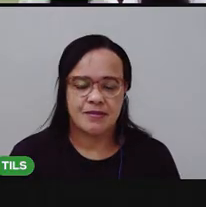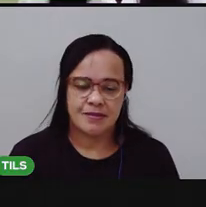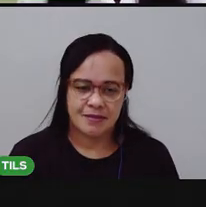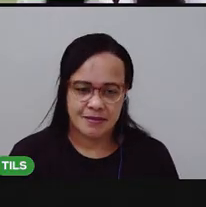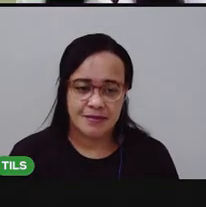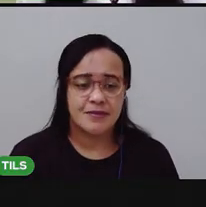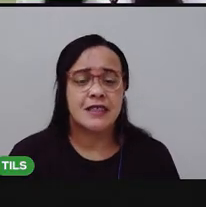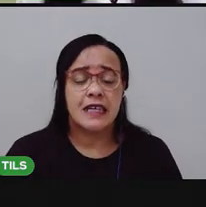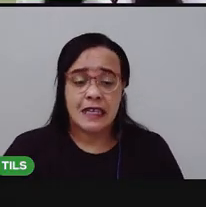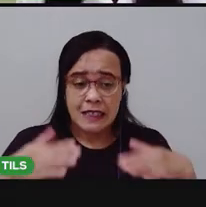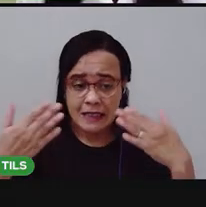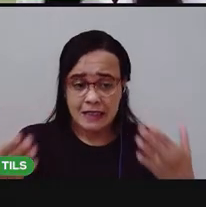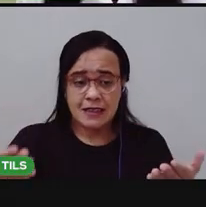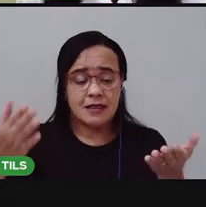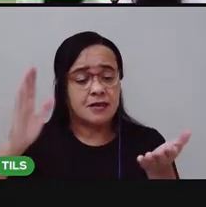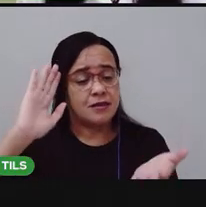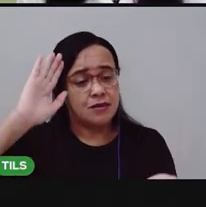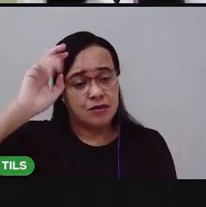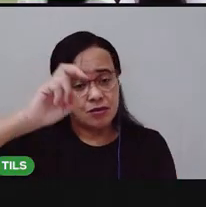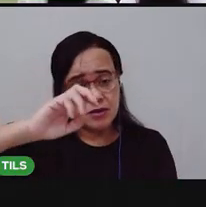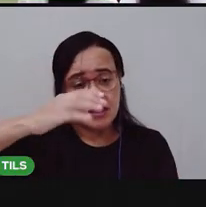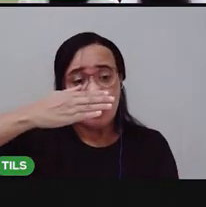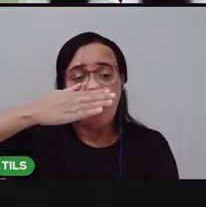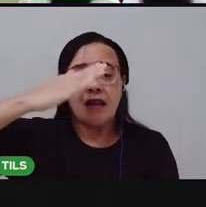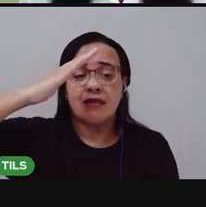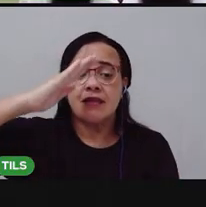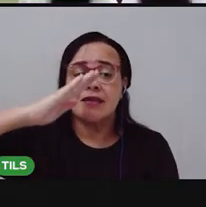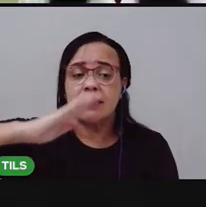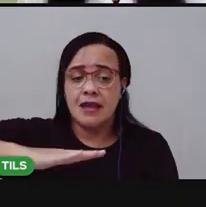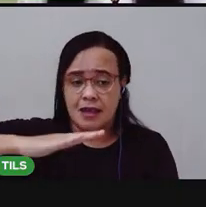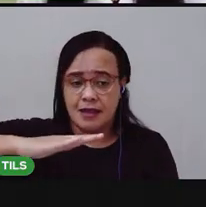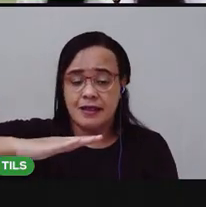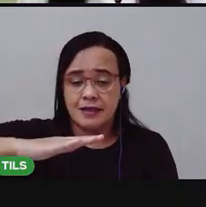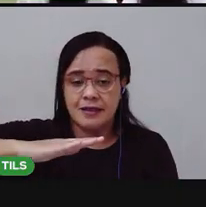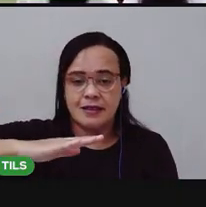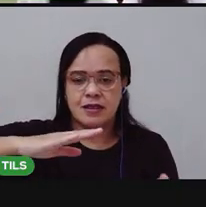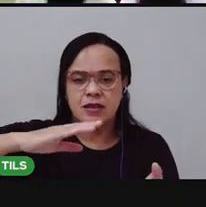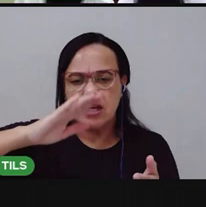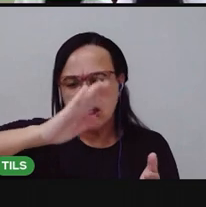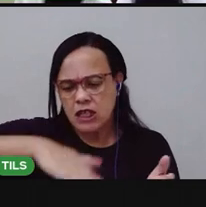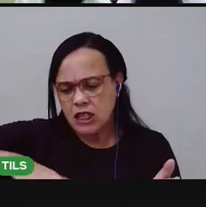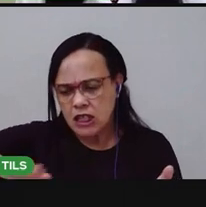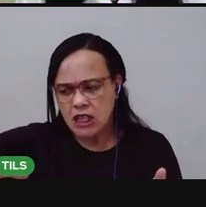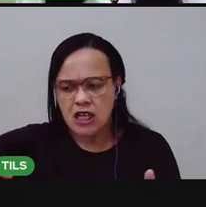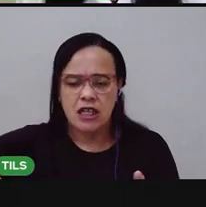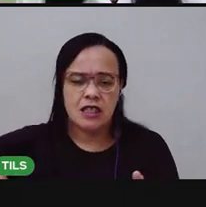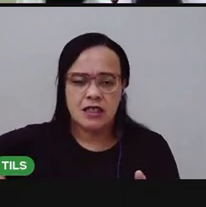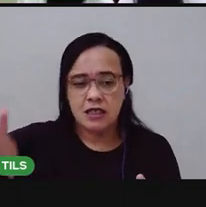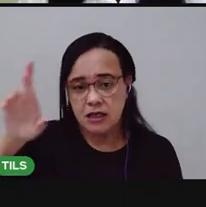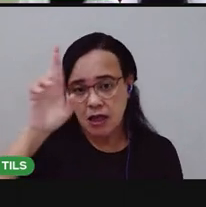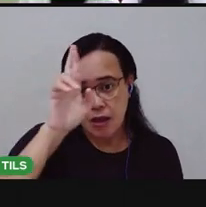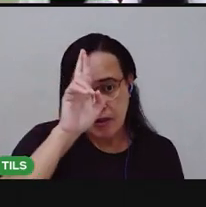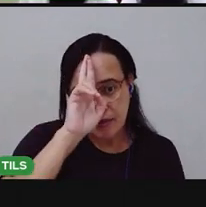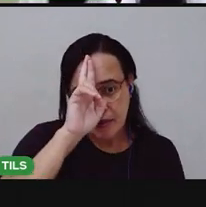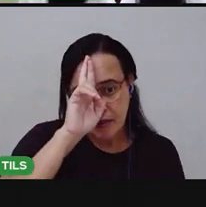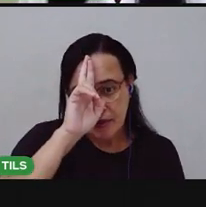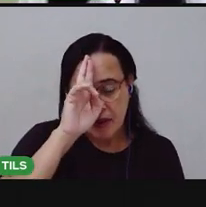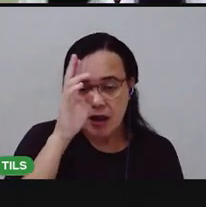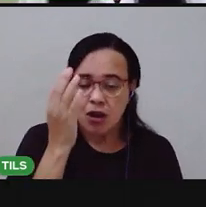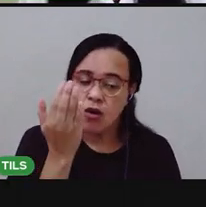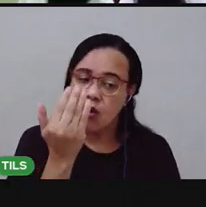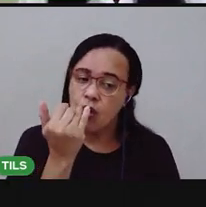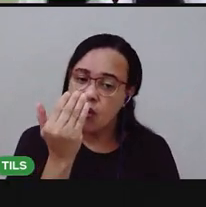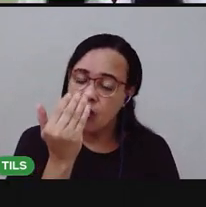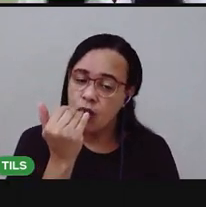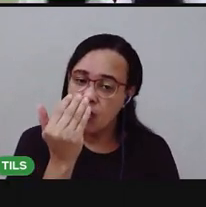Então, à tarde, as crianças geralmente vão almoçar, né? Aí no horário de meio-dia, a partir do meio